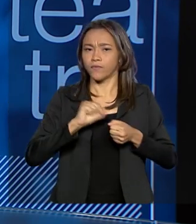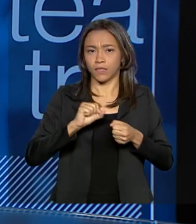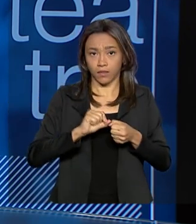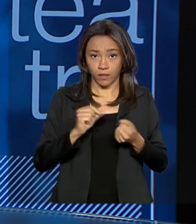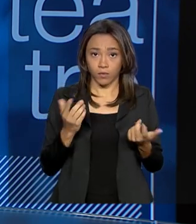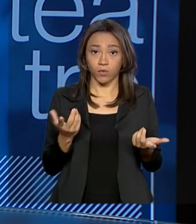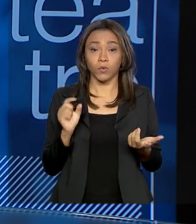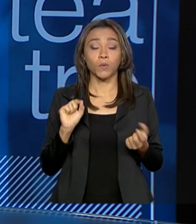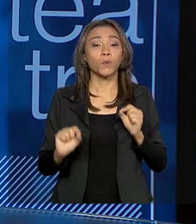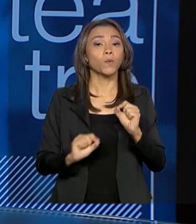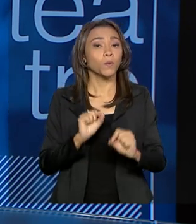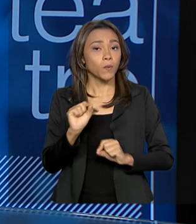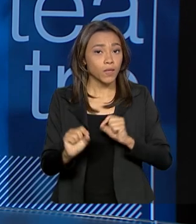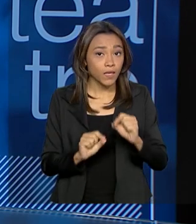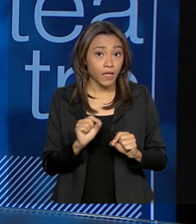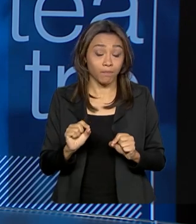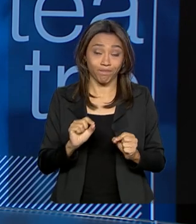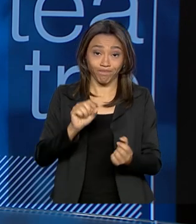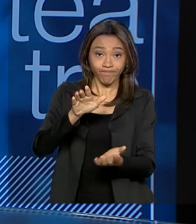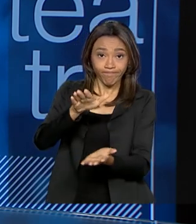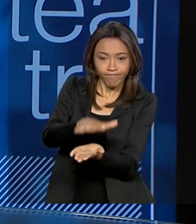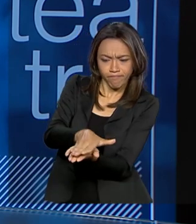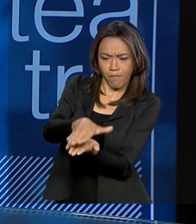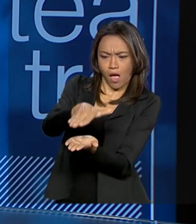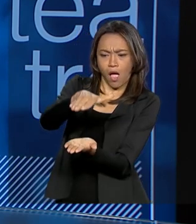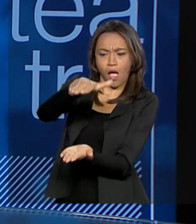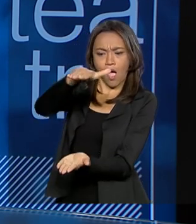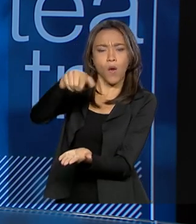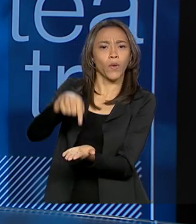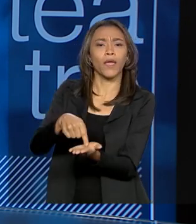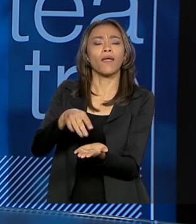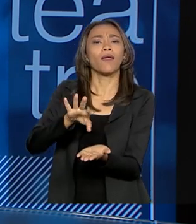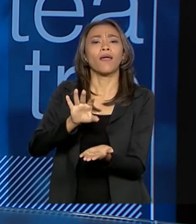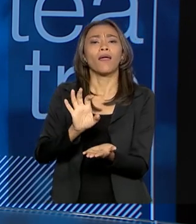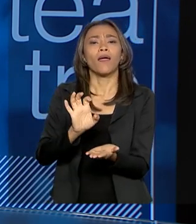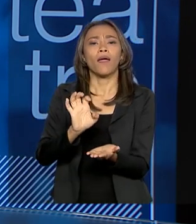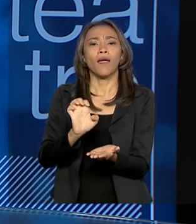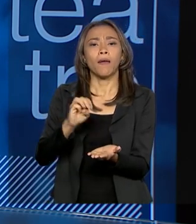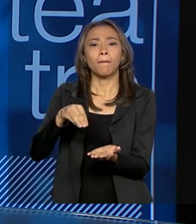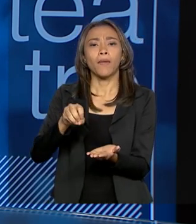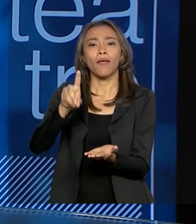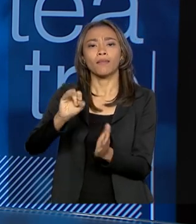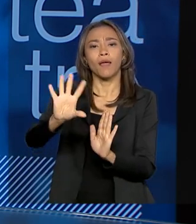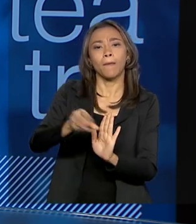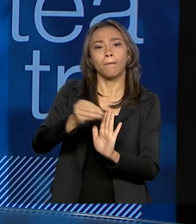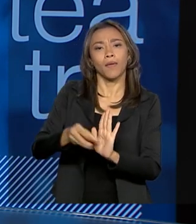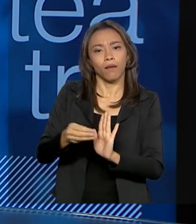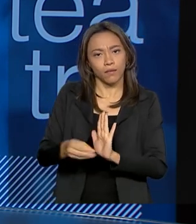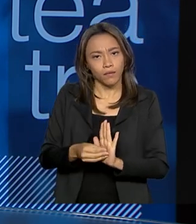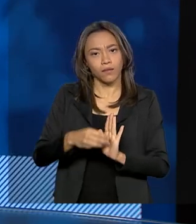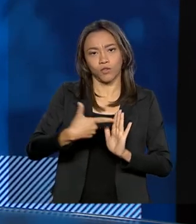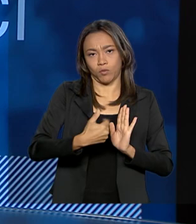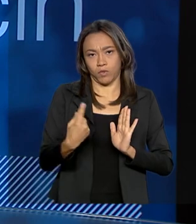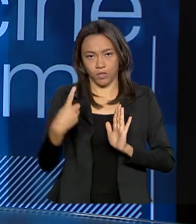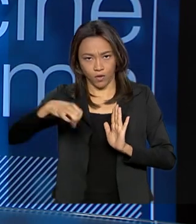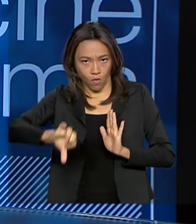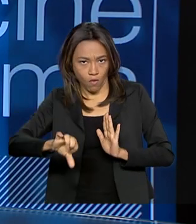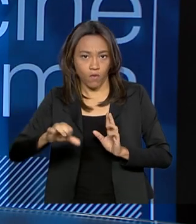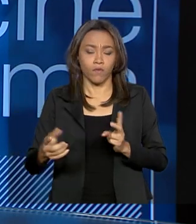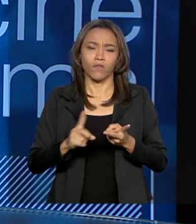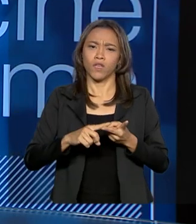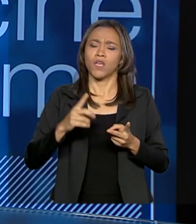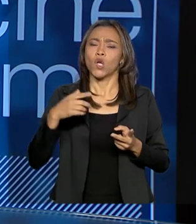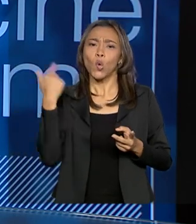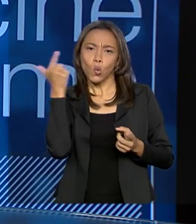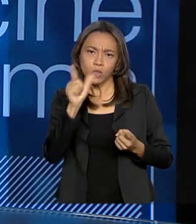de umas dezenas, centenas de emendas parlamentares no final de 2019. Cumprimos todas